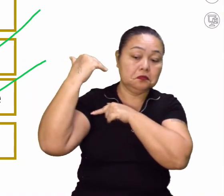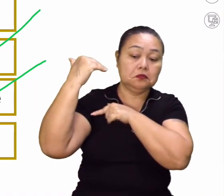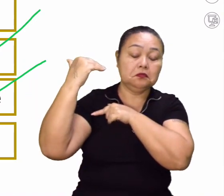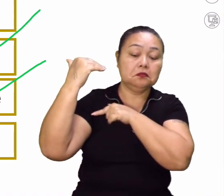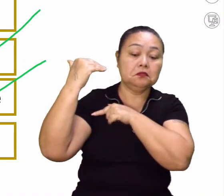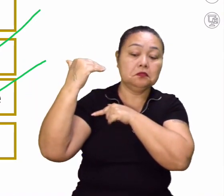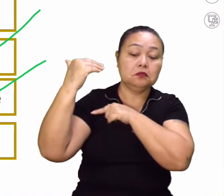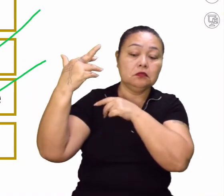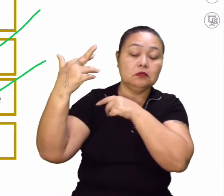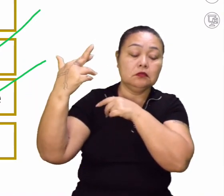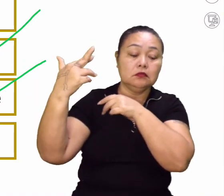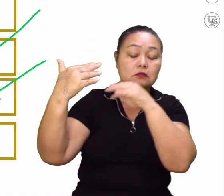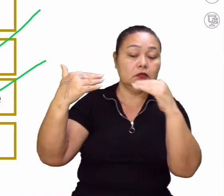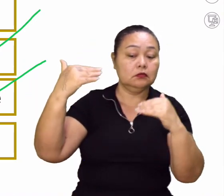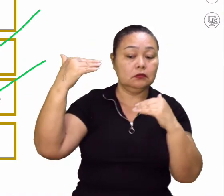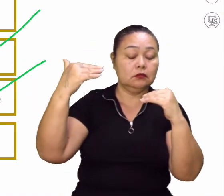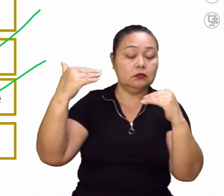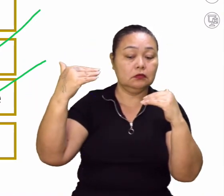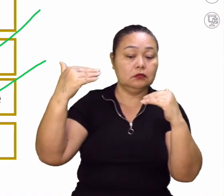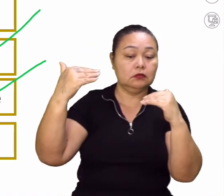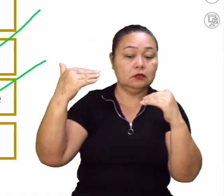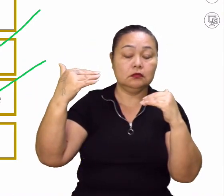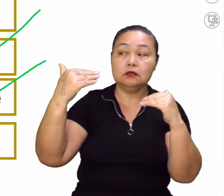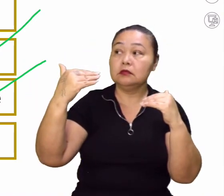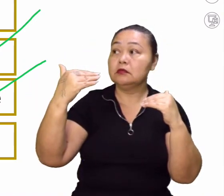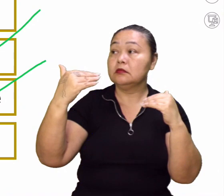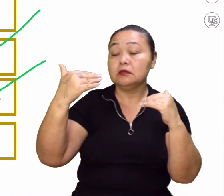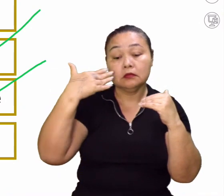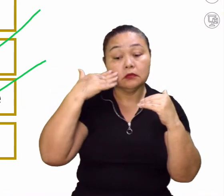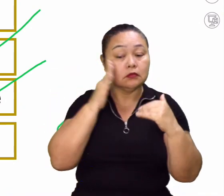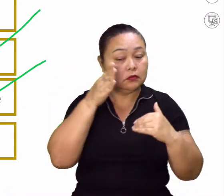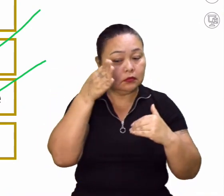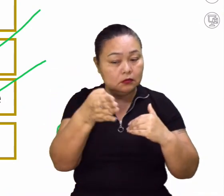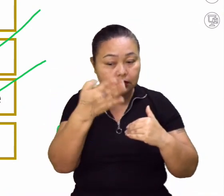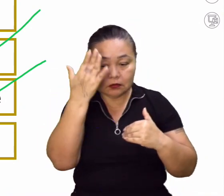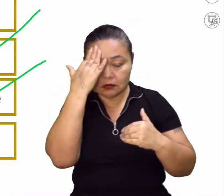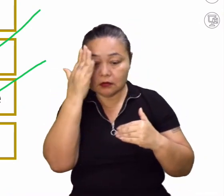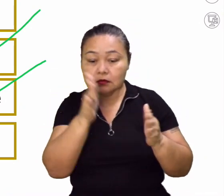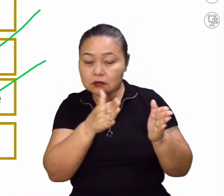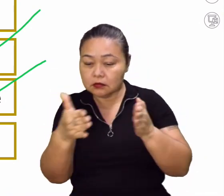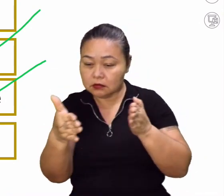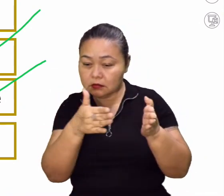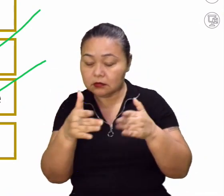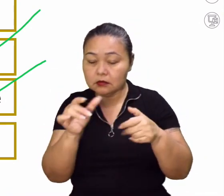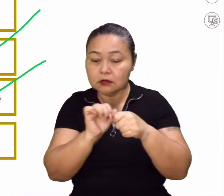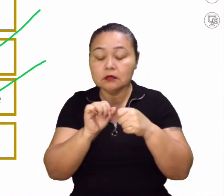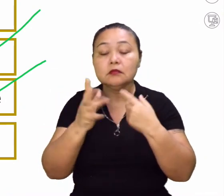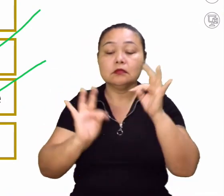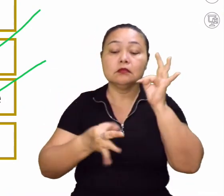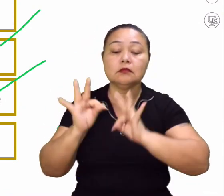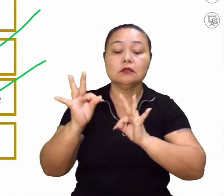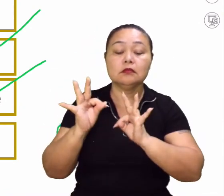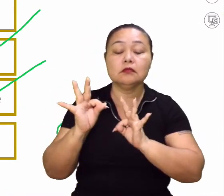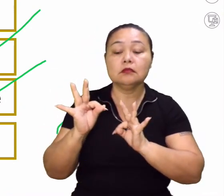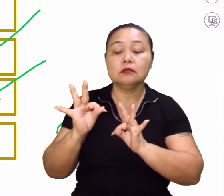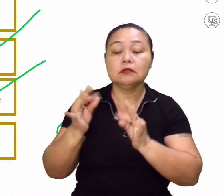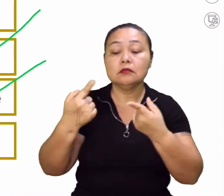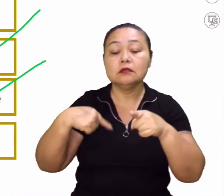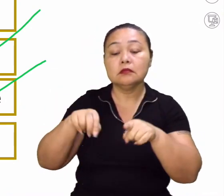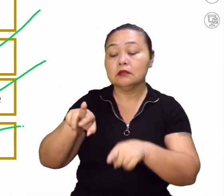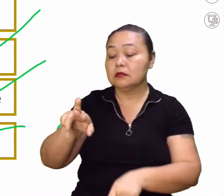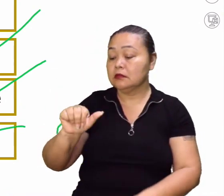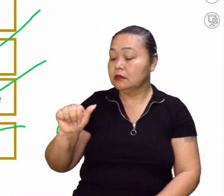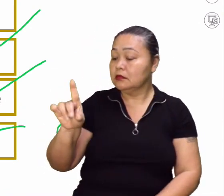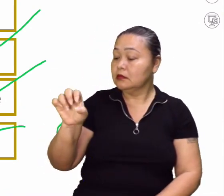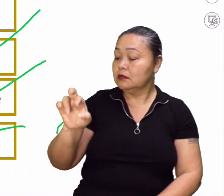Em relação a... Com mais precisão, né? Com mais precisão, né? Em relação à questão tecnológica. E o